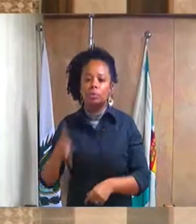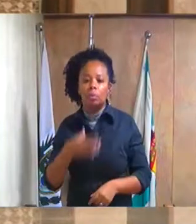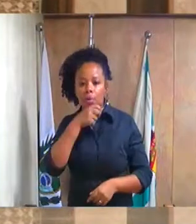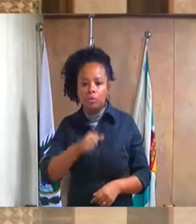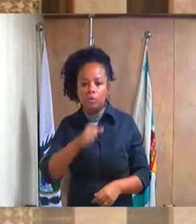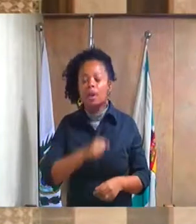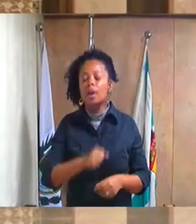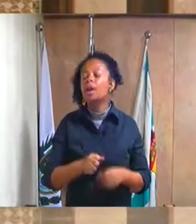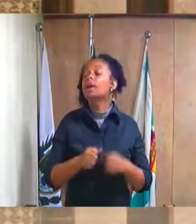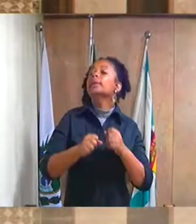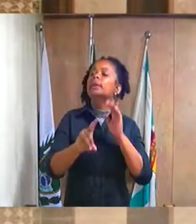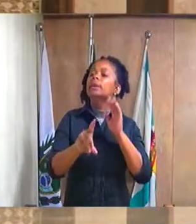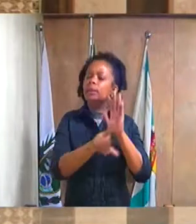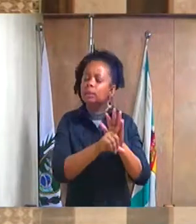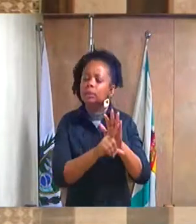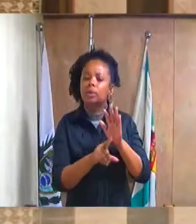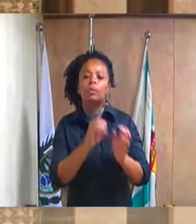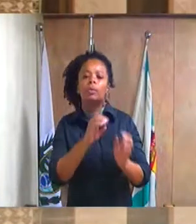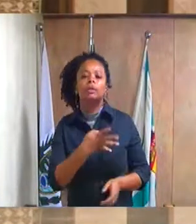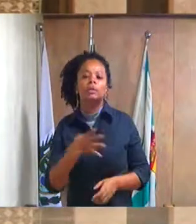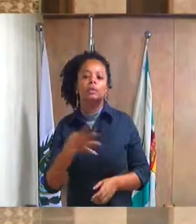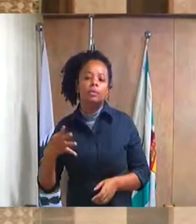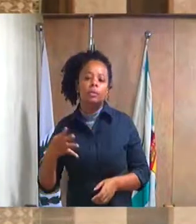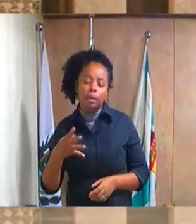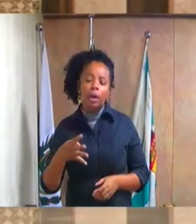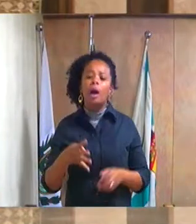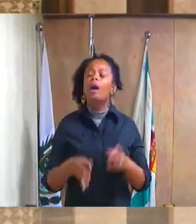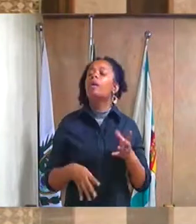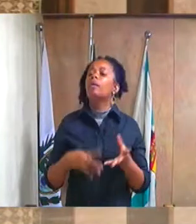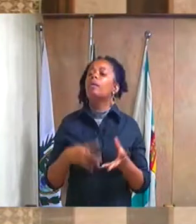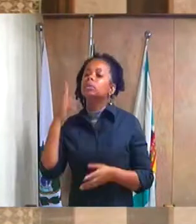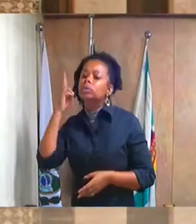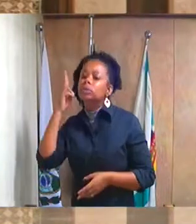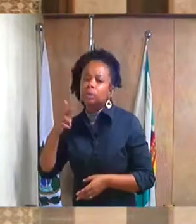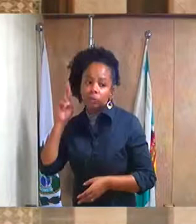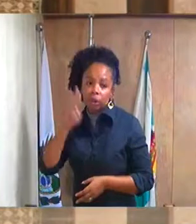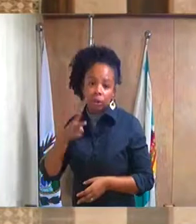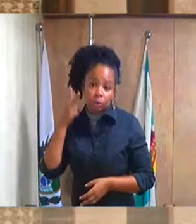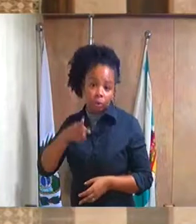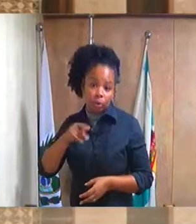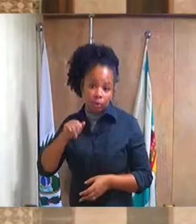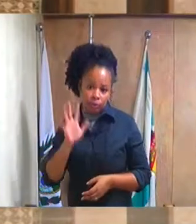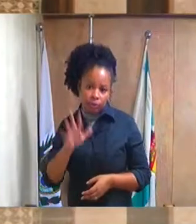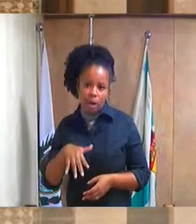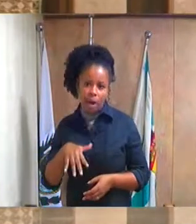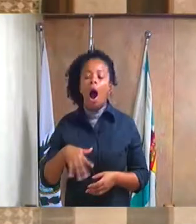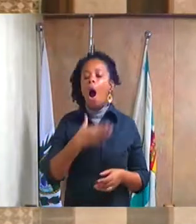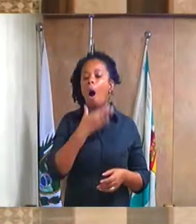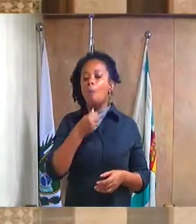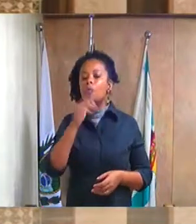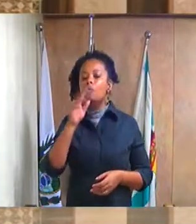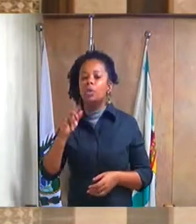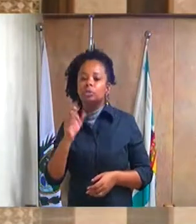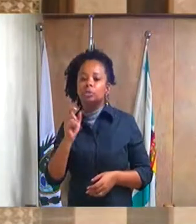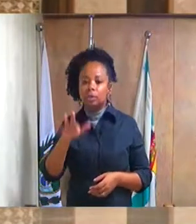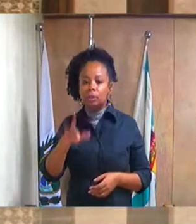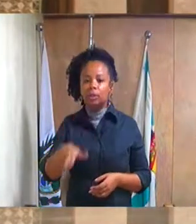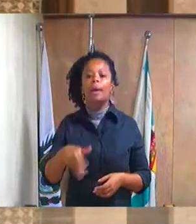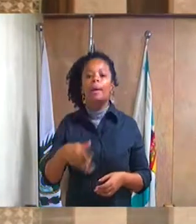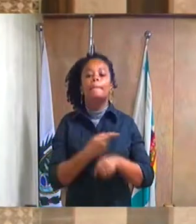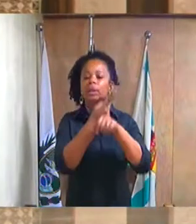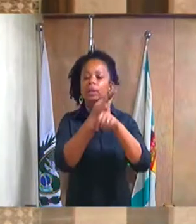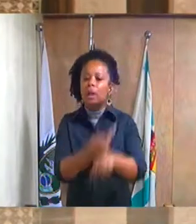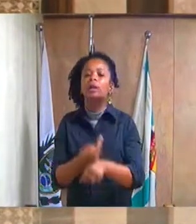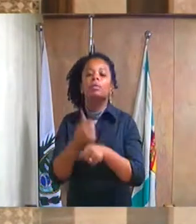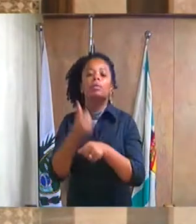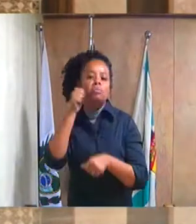legislativo número 404, do exercício do vereador Nival Almeida, concedendo ao justiço do doutor Valdir Jorge Ladeira dos Santos, a medalha a ordem do mérito